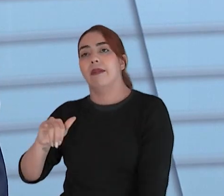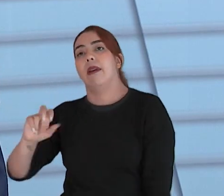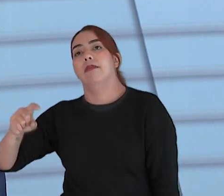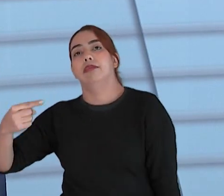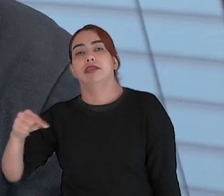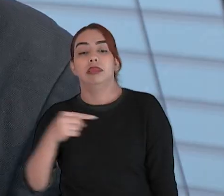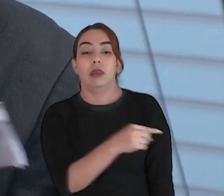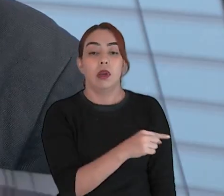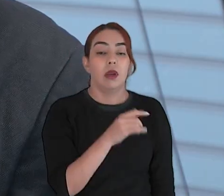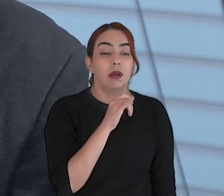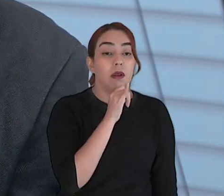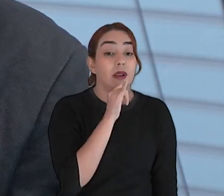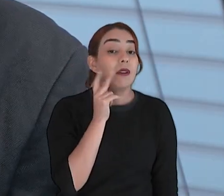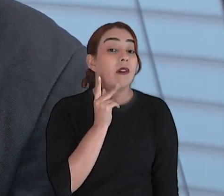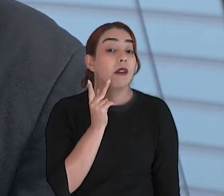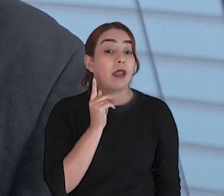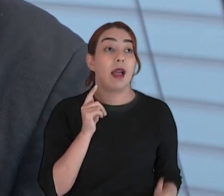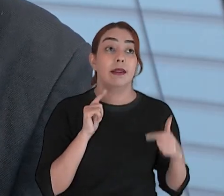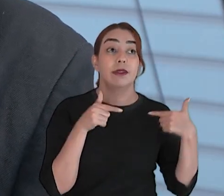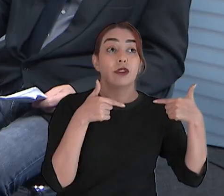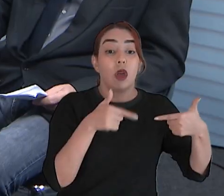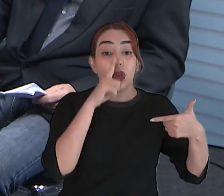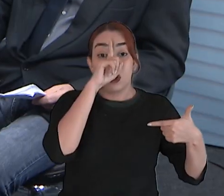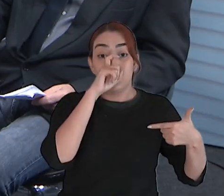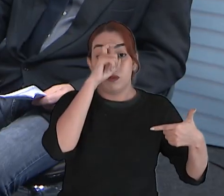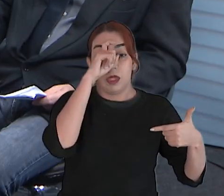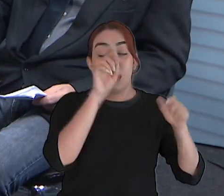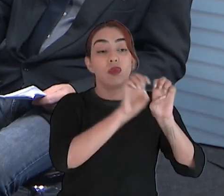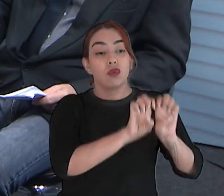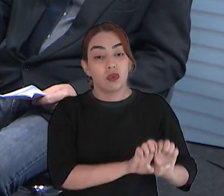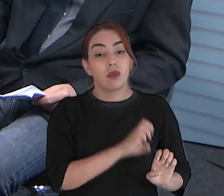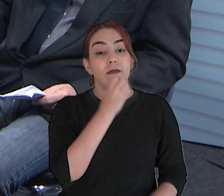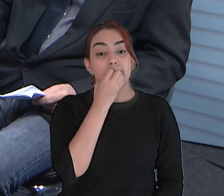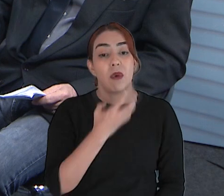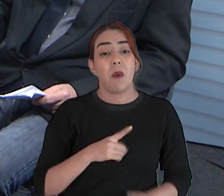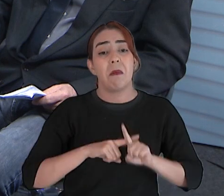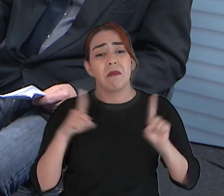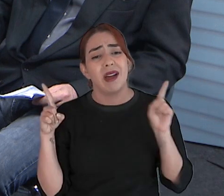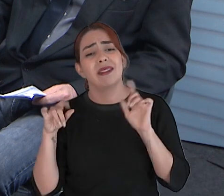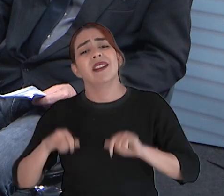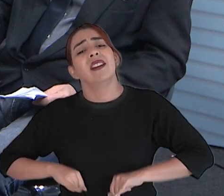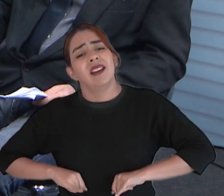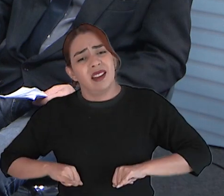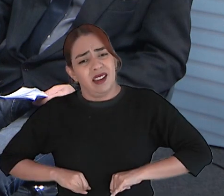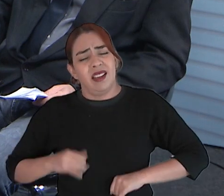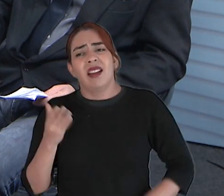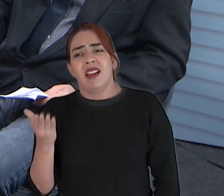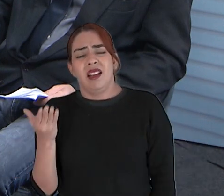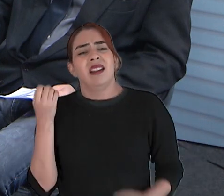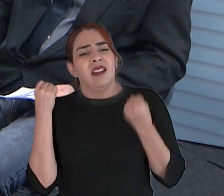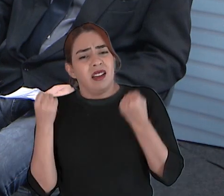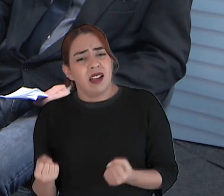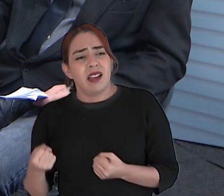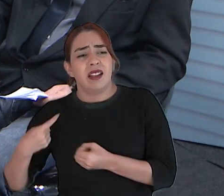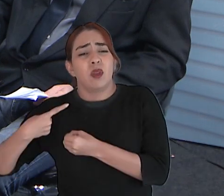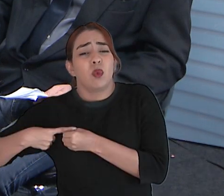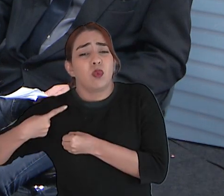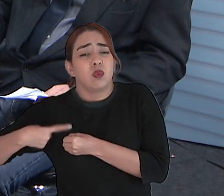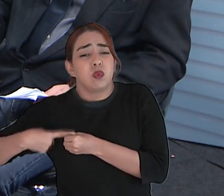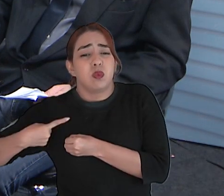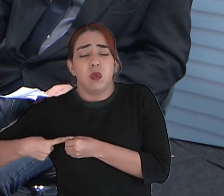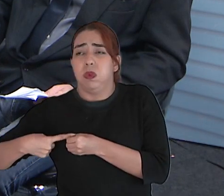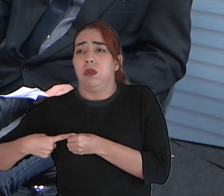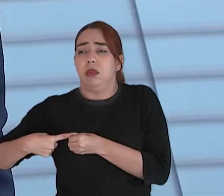ainda bem que Fortaleza tem grandes hospitais pois é mas eu acho que é um sofrimento muito grande de uma pessoa sair lá do interior